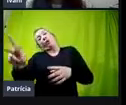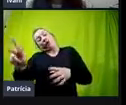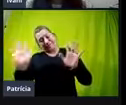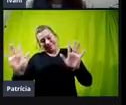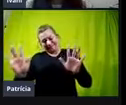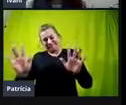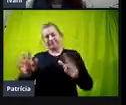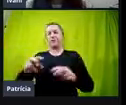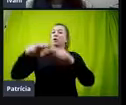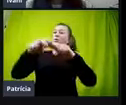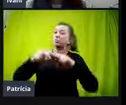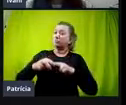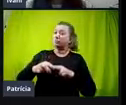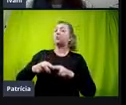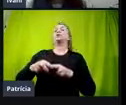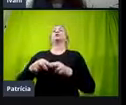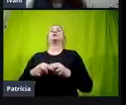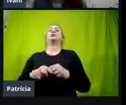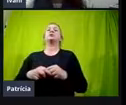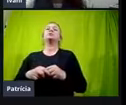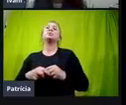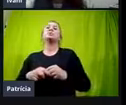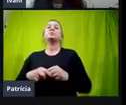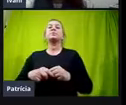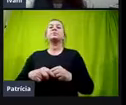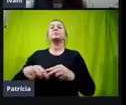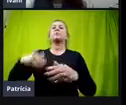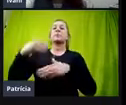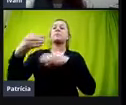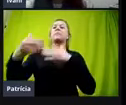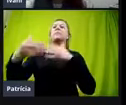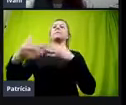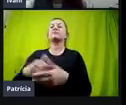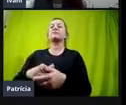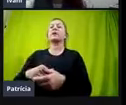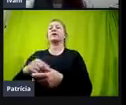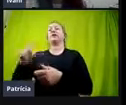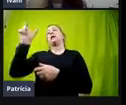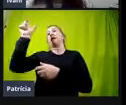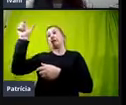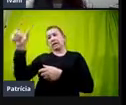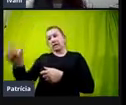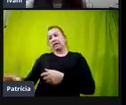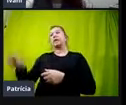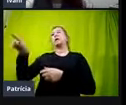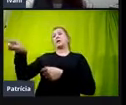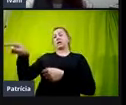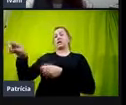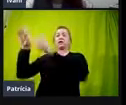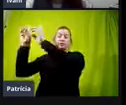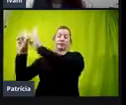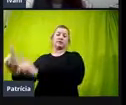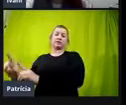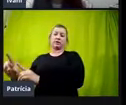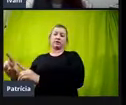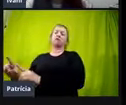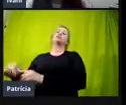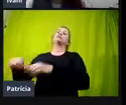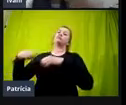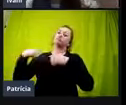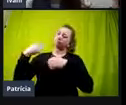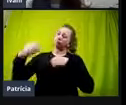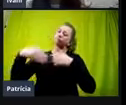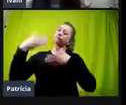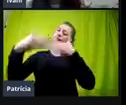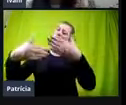Por isso que tem que levar a questão, né? daquele sujeito, daquele usuário em consideração máxima,